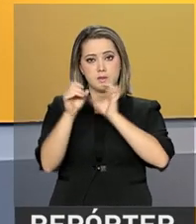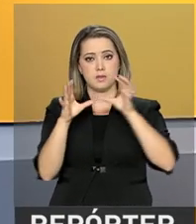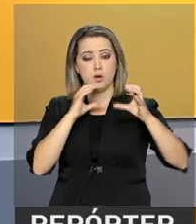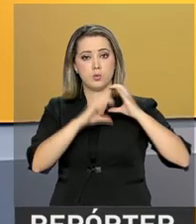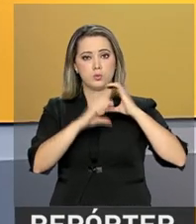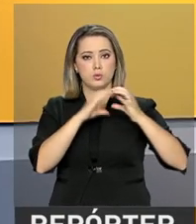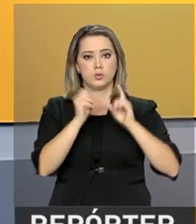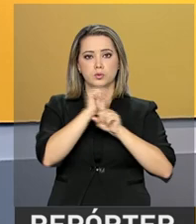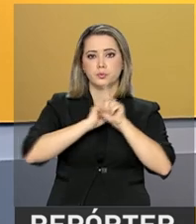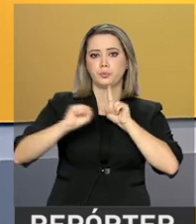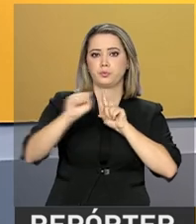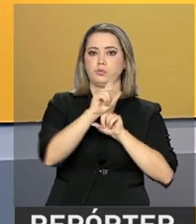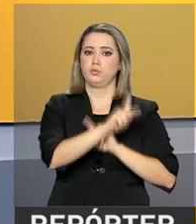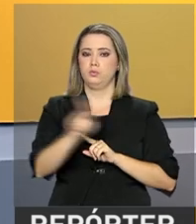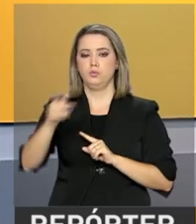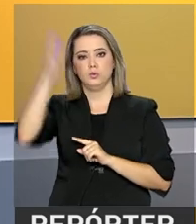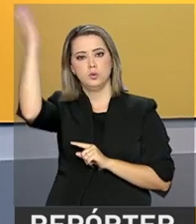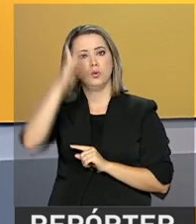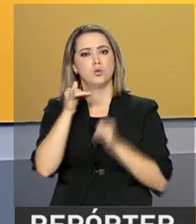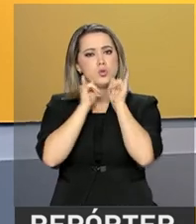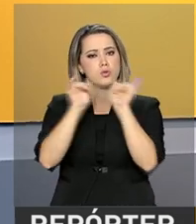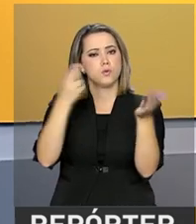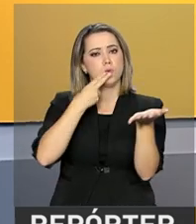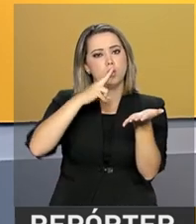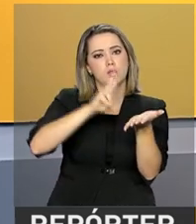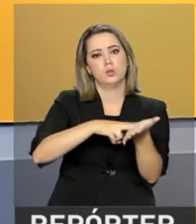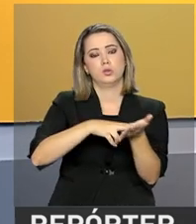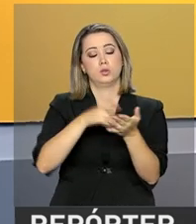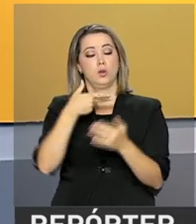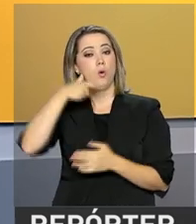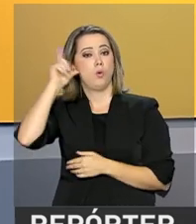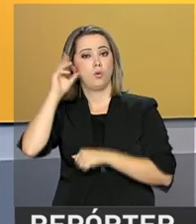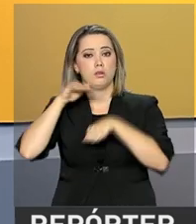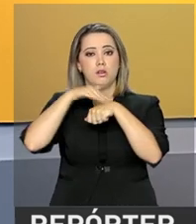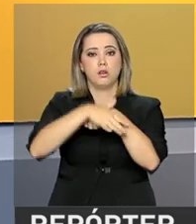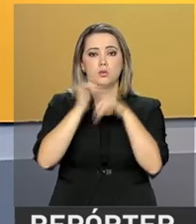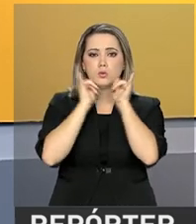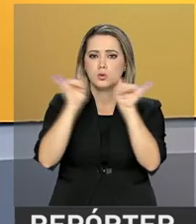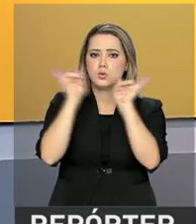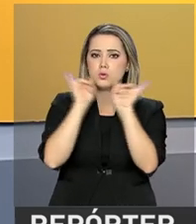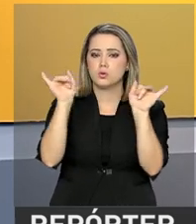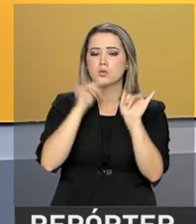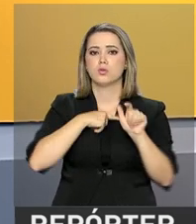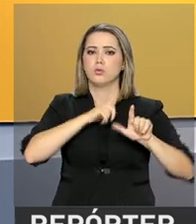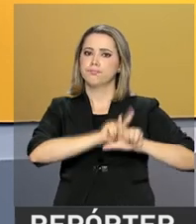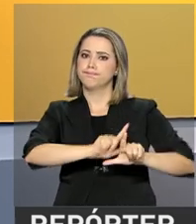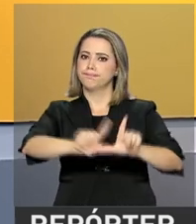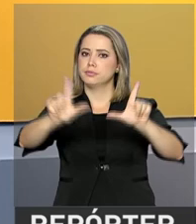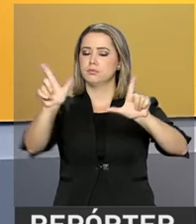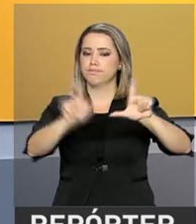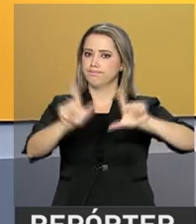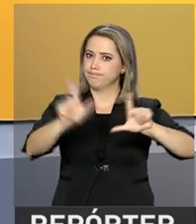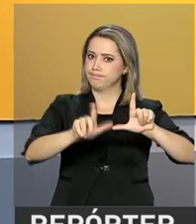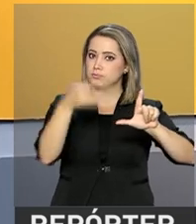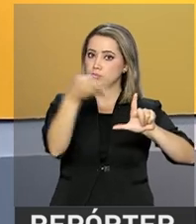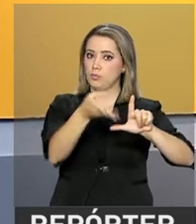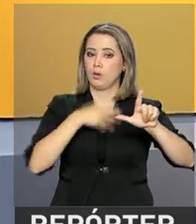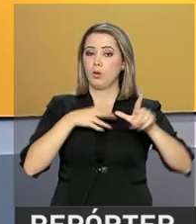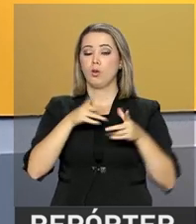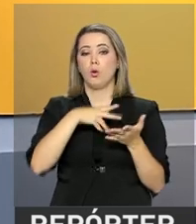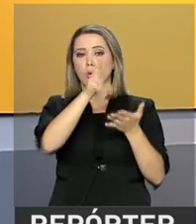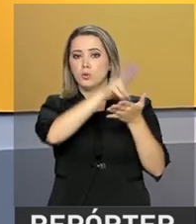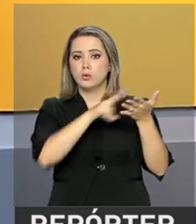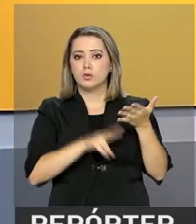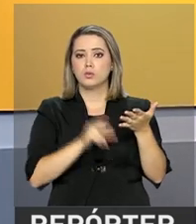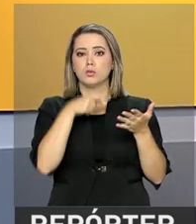Social da Presidência da República divulgou uma nota ontem à noite sobre notícias divulgadas pela imprensa. O texto na